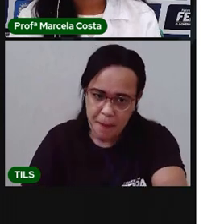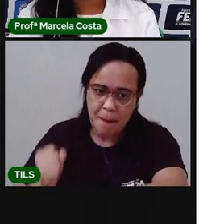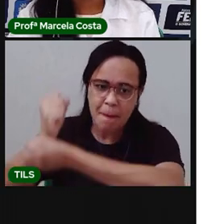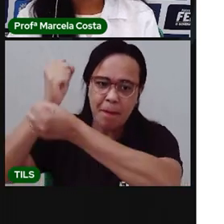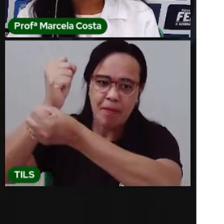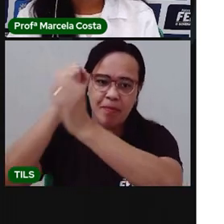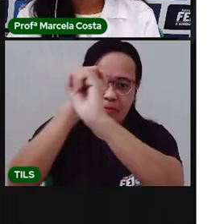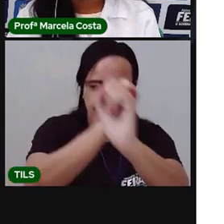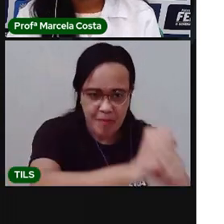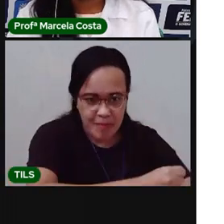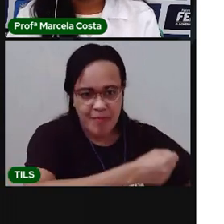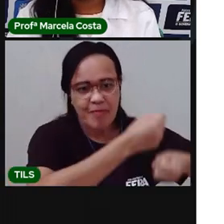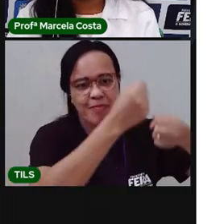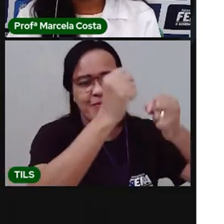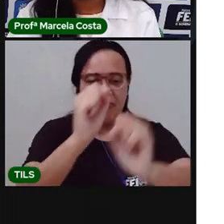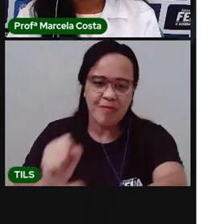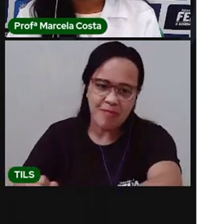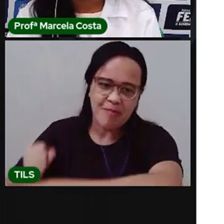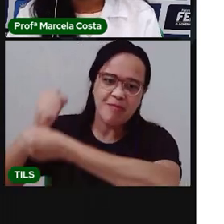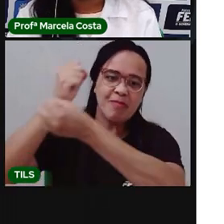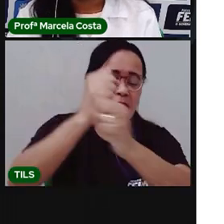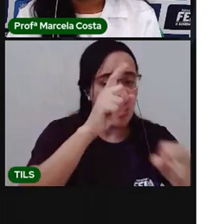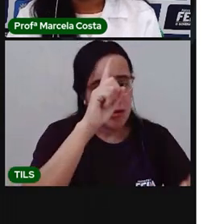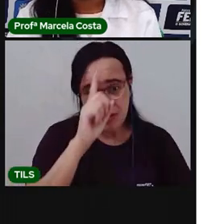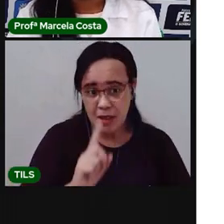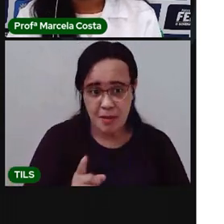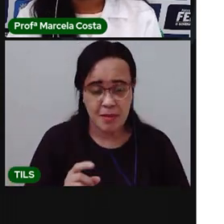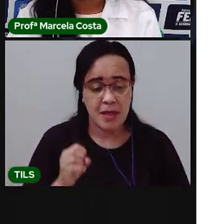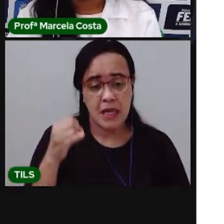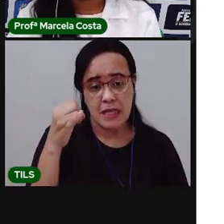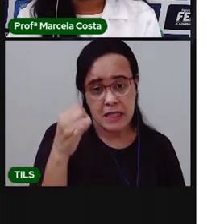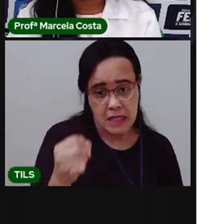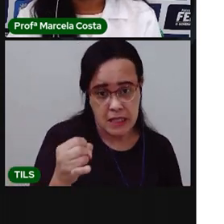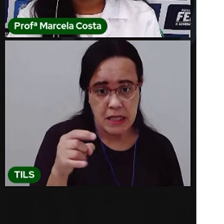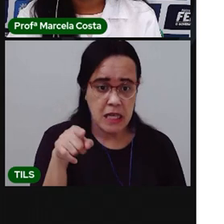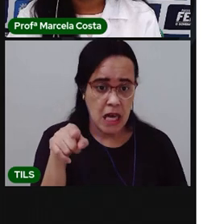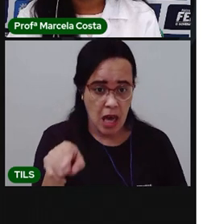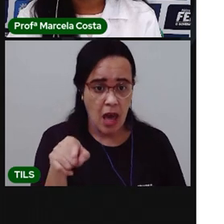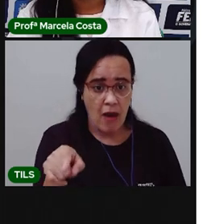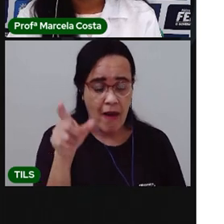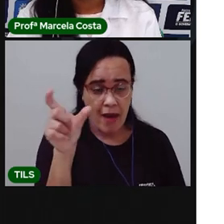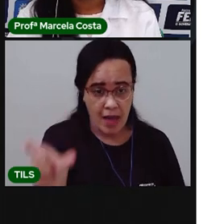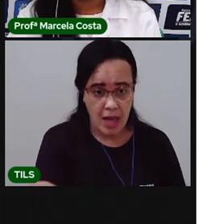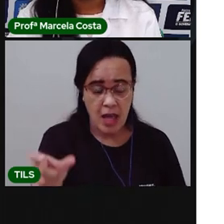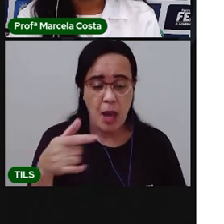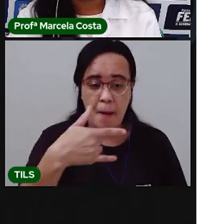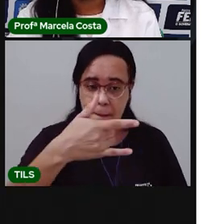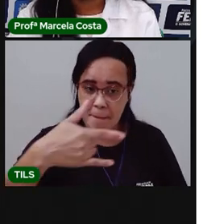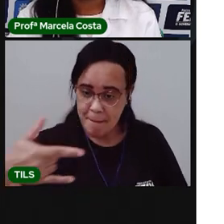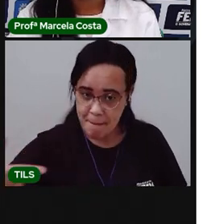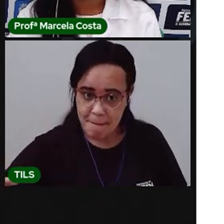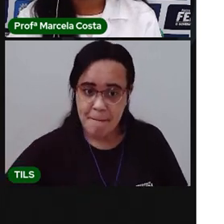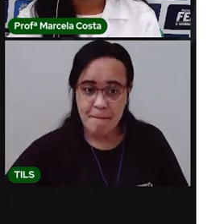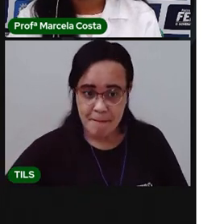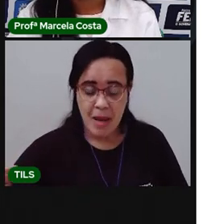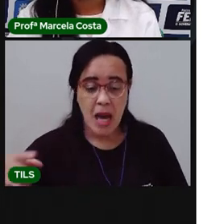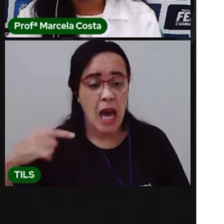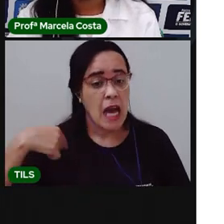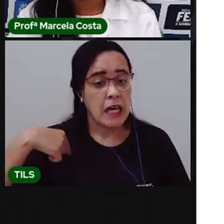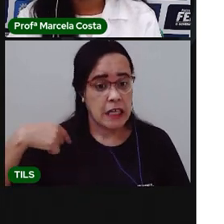Se eu fosse um peixinho